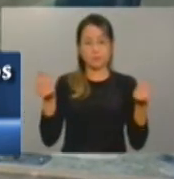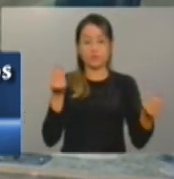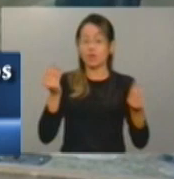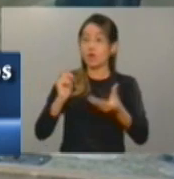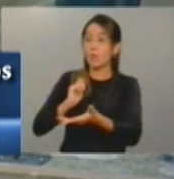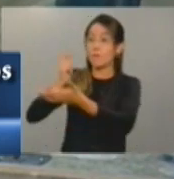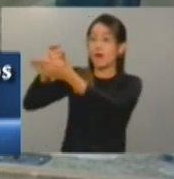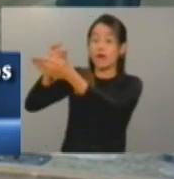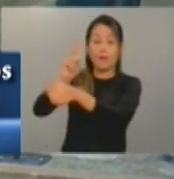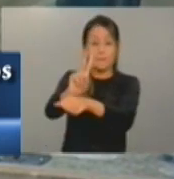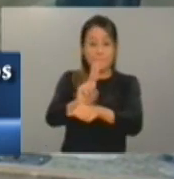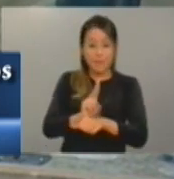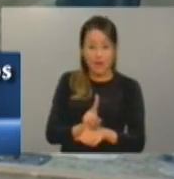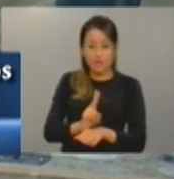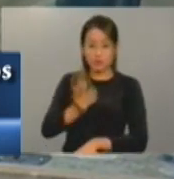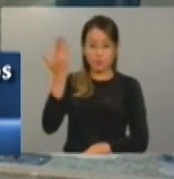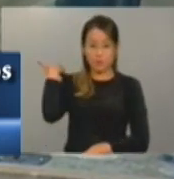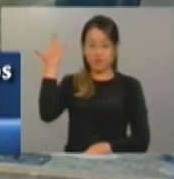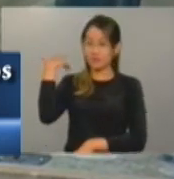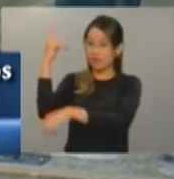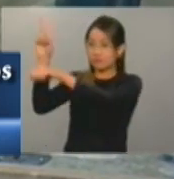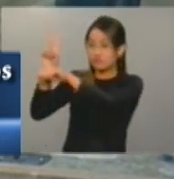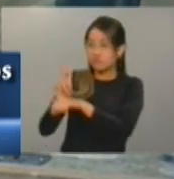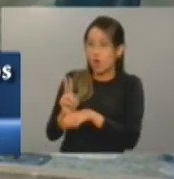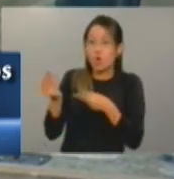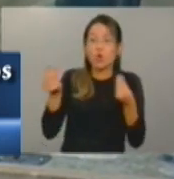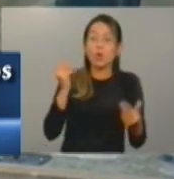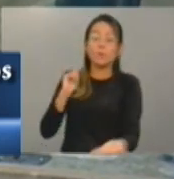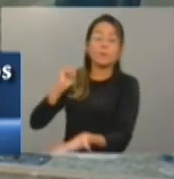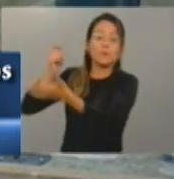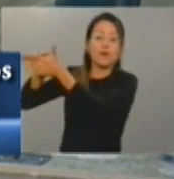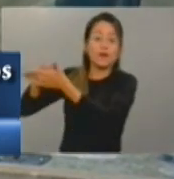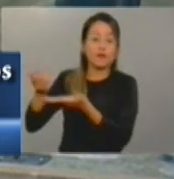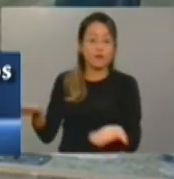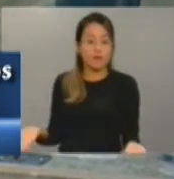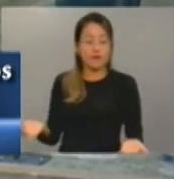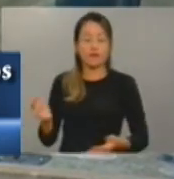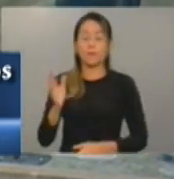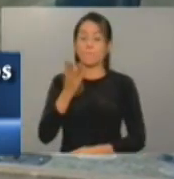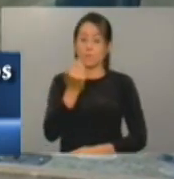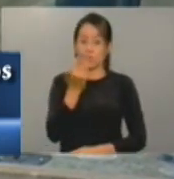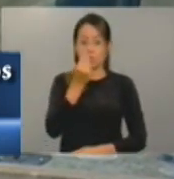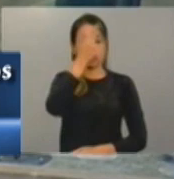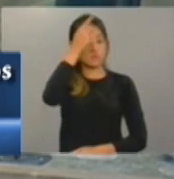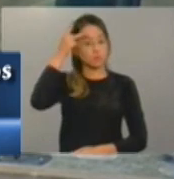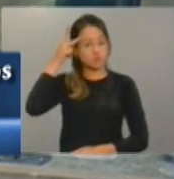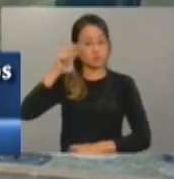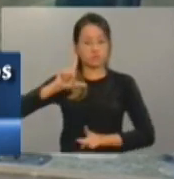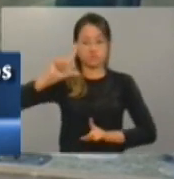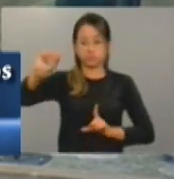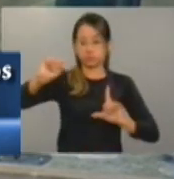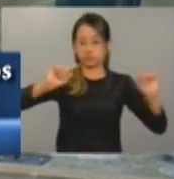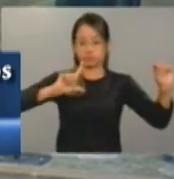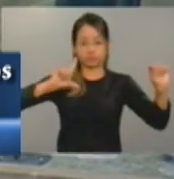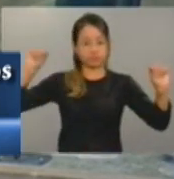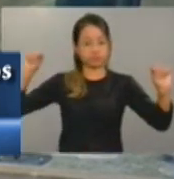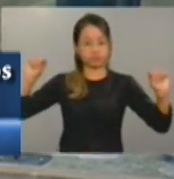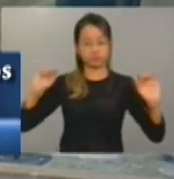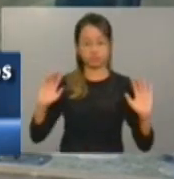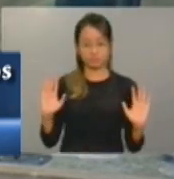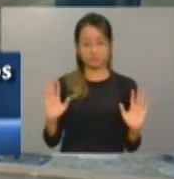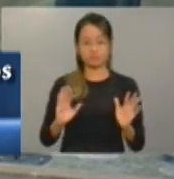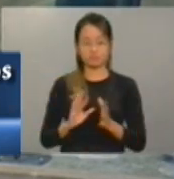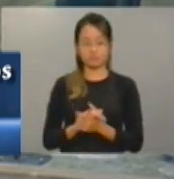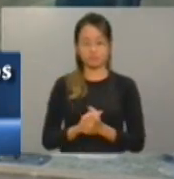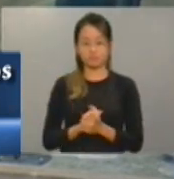E muitos deles já foram embora daquela cidade como o Marco, região do Vale do Acaraú, está sofrendo muito com isso. Mas eu queria